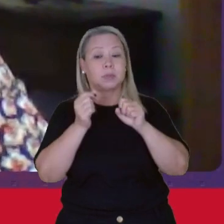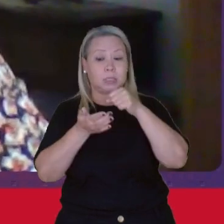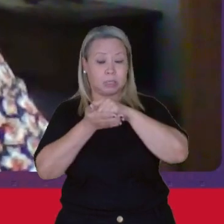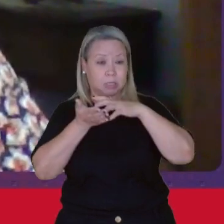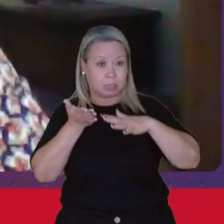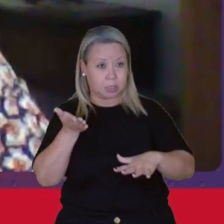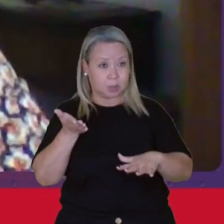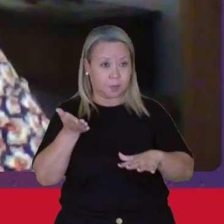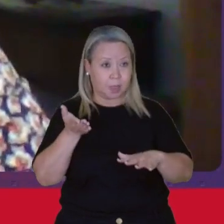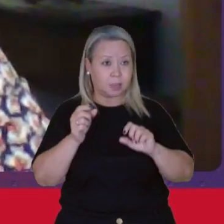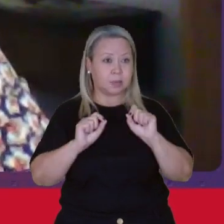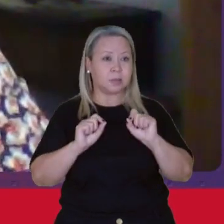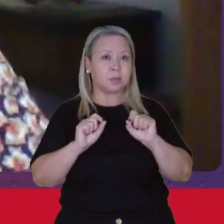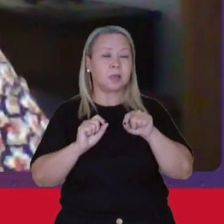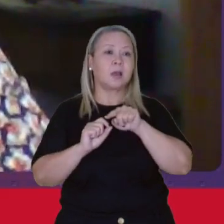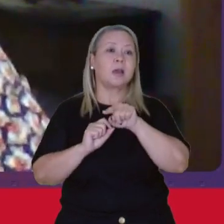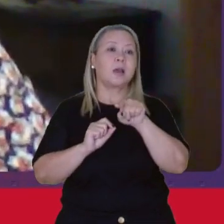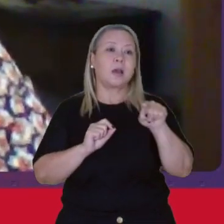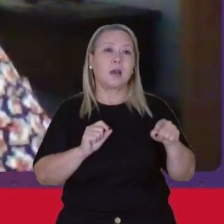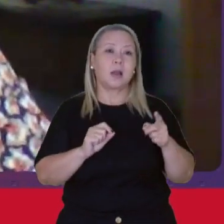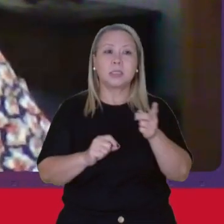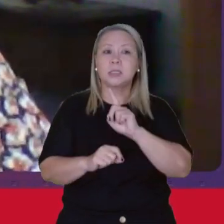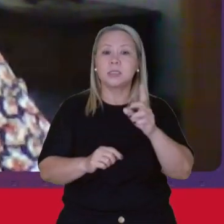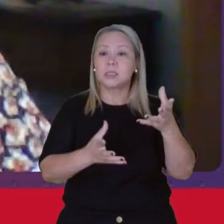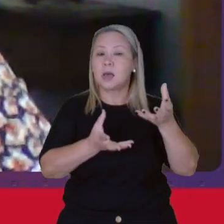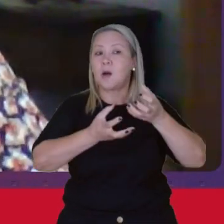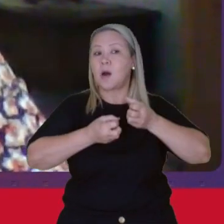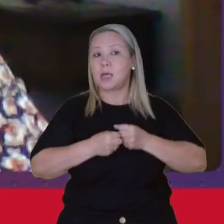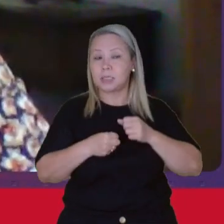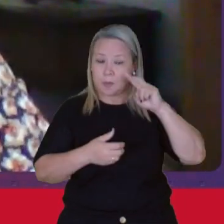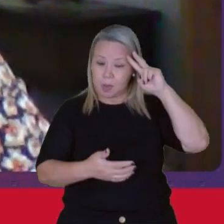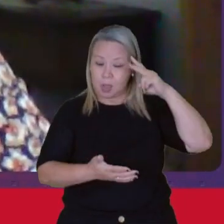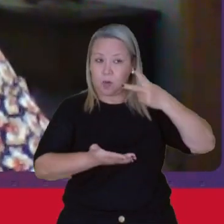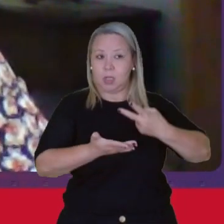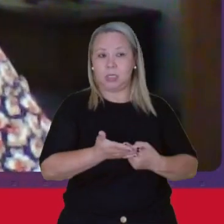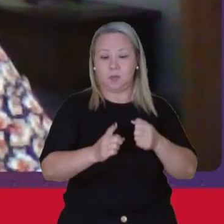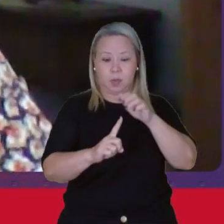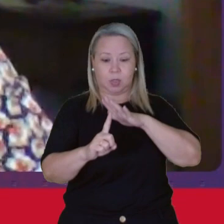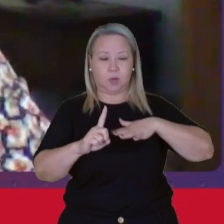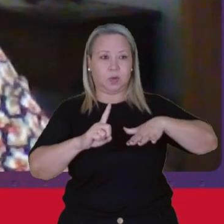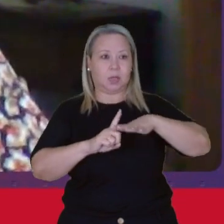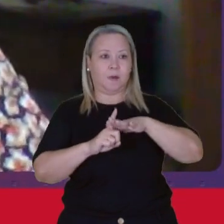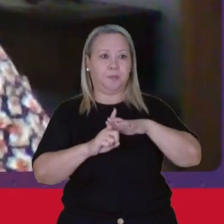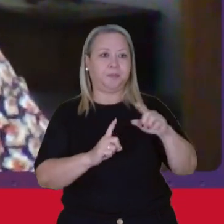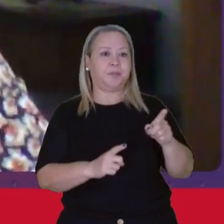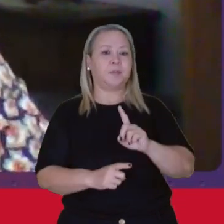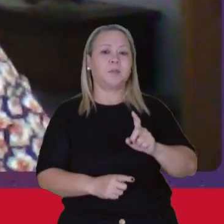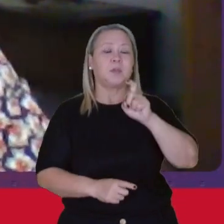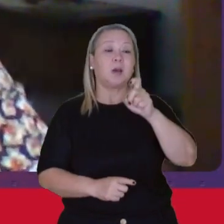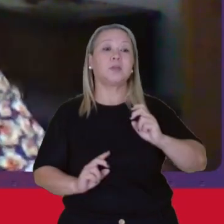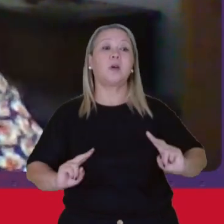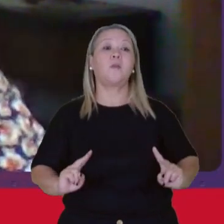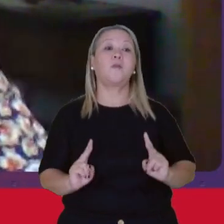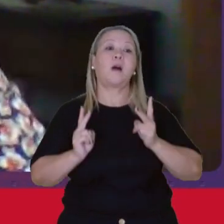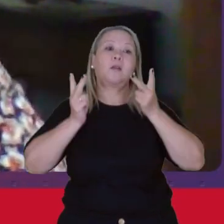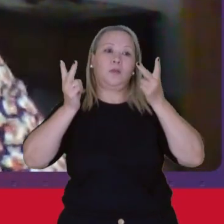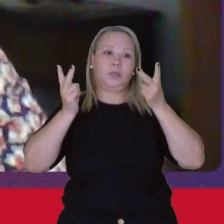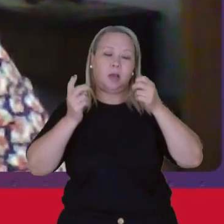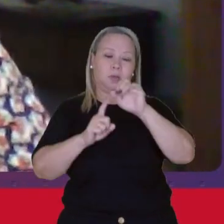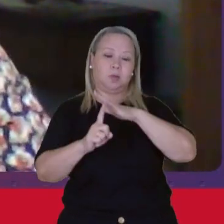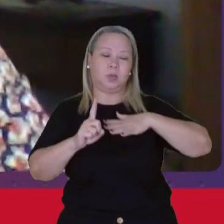Elas Não recebem Reconhecimento Social Elas não são Valorizadas